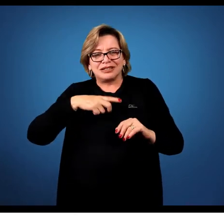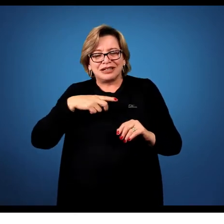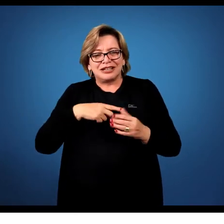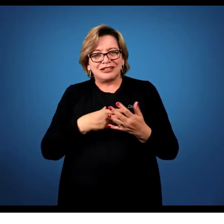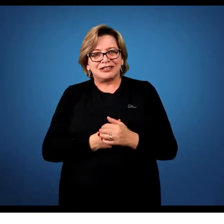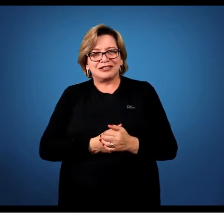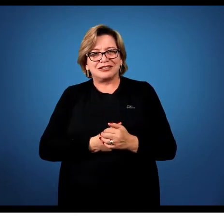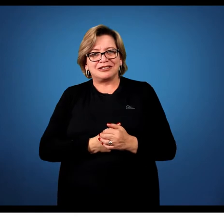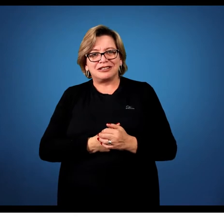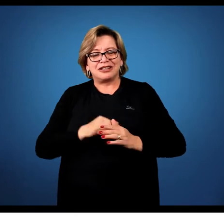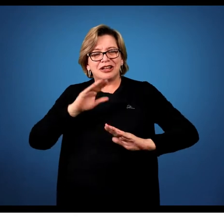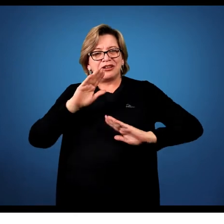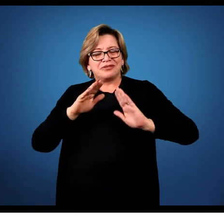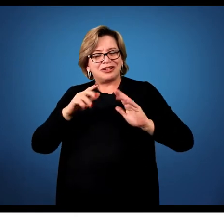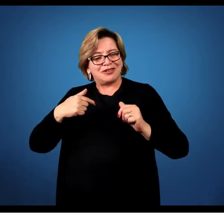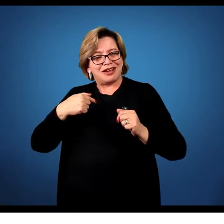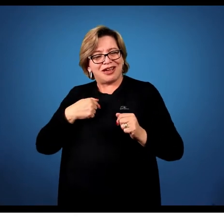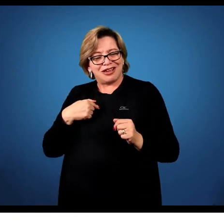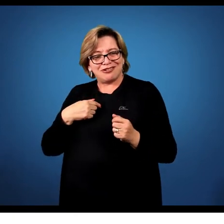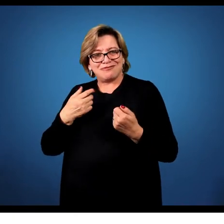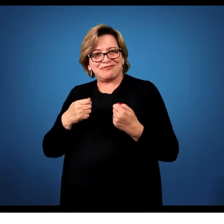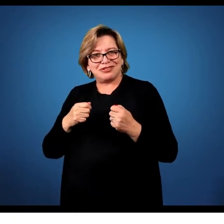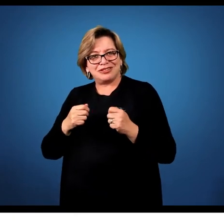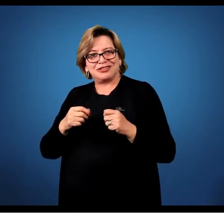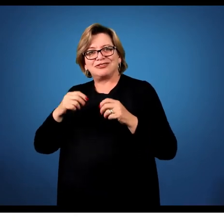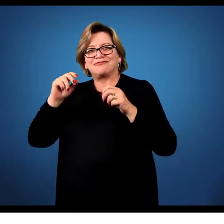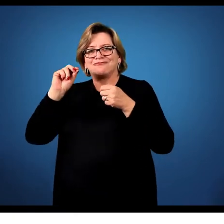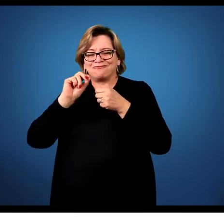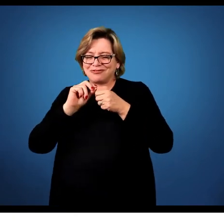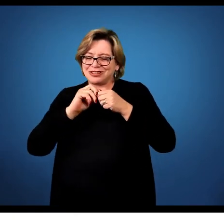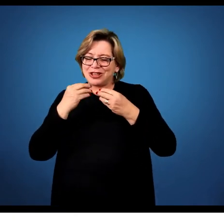atitude que permite isso.